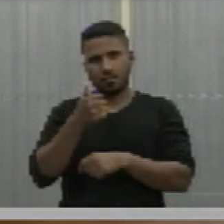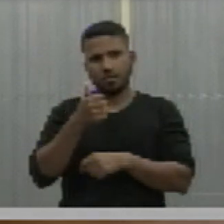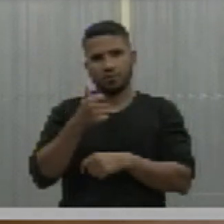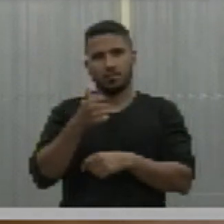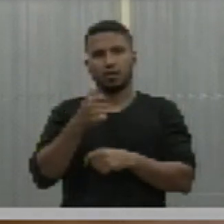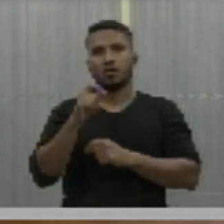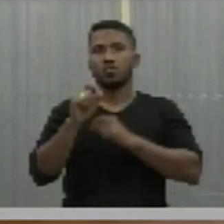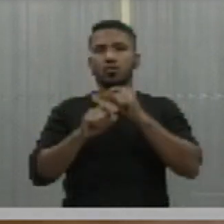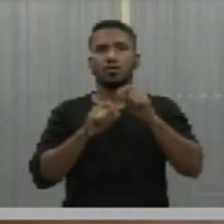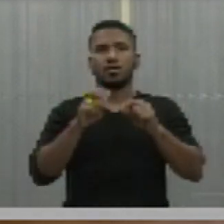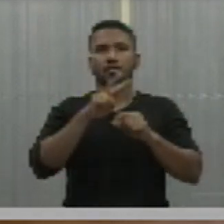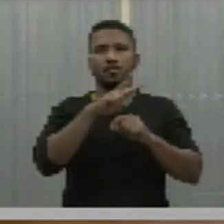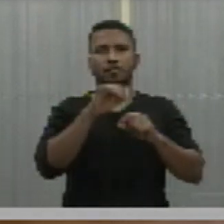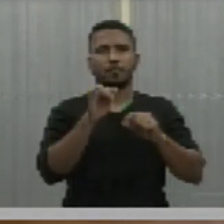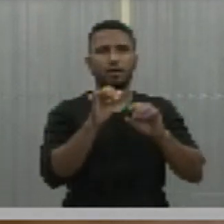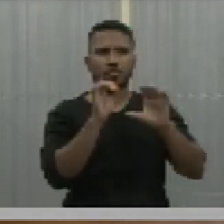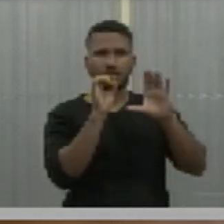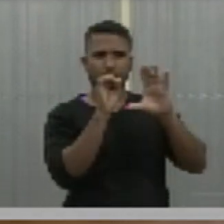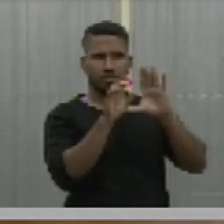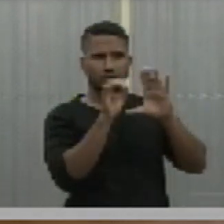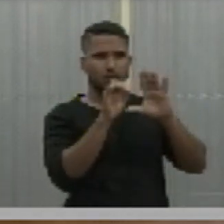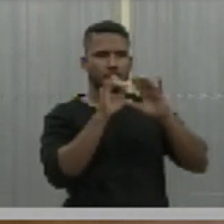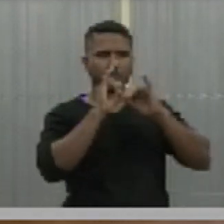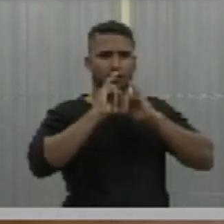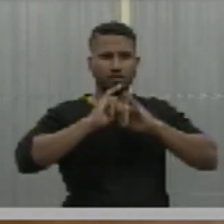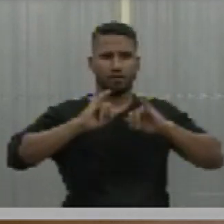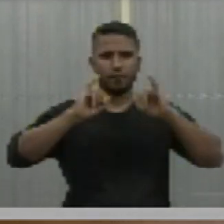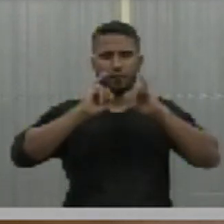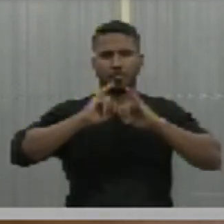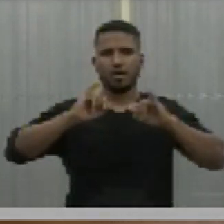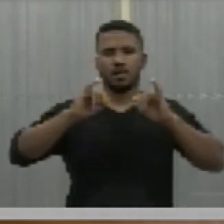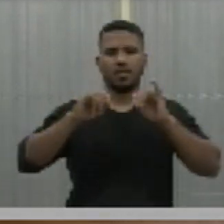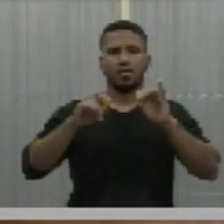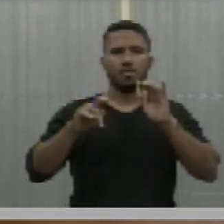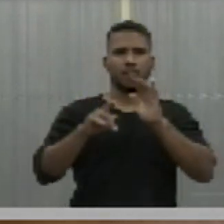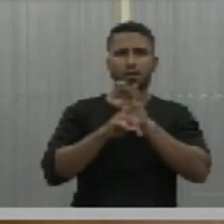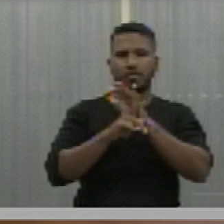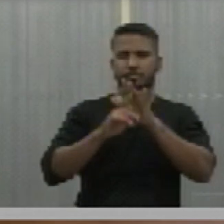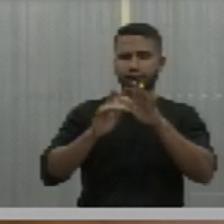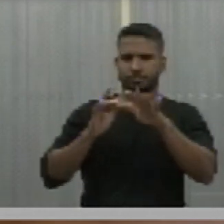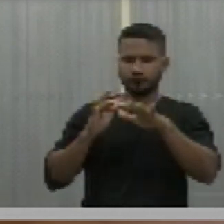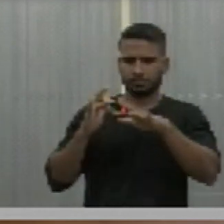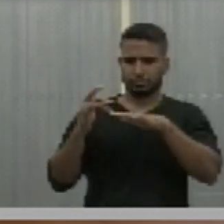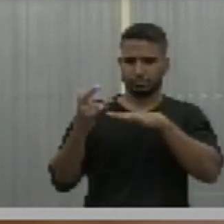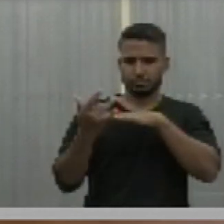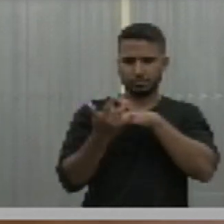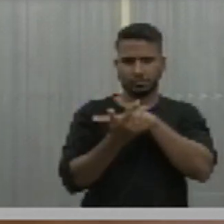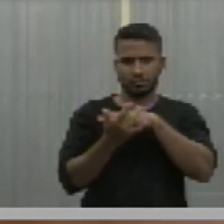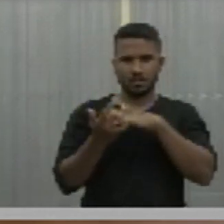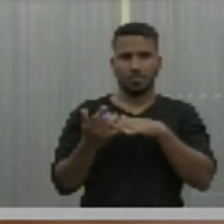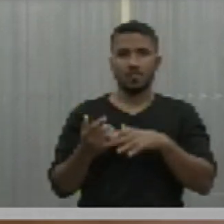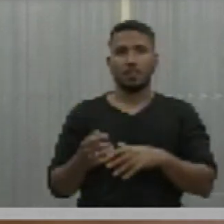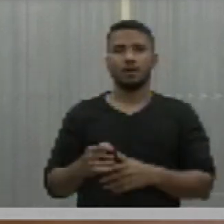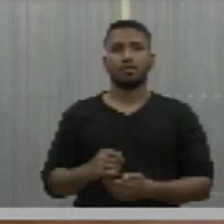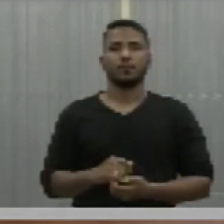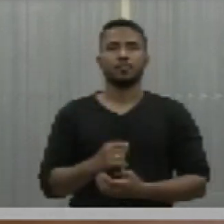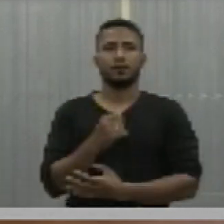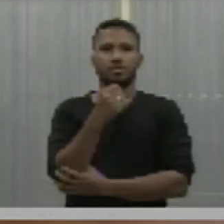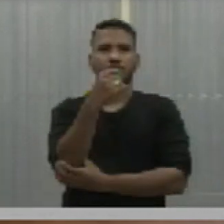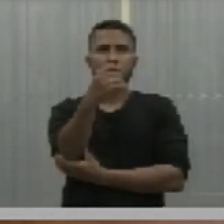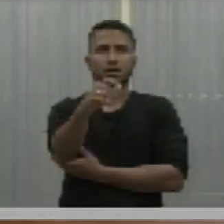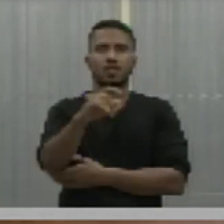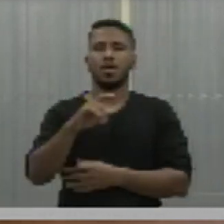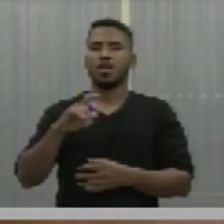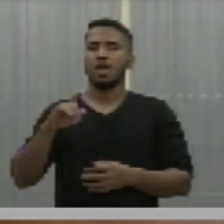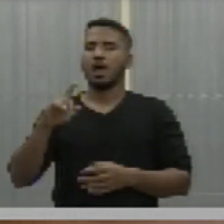das publicações, das divulgações que serão feitas através das grandes redes. Então, a essência é essa, não tem nada a ver com